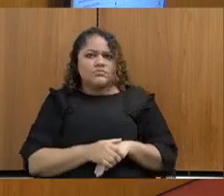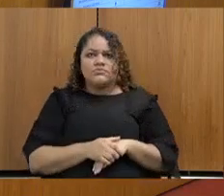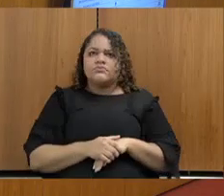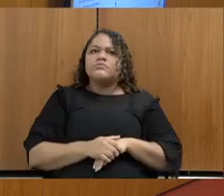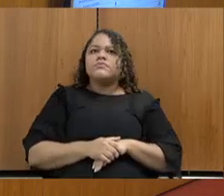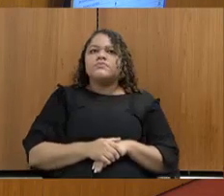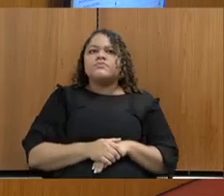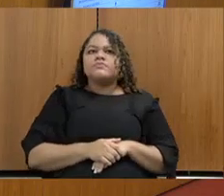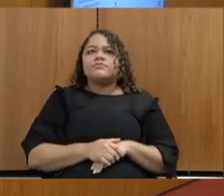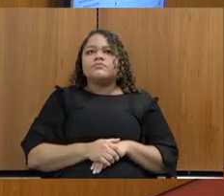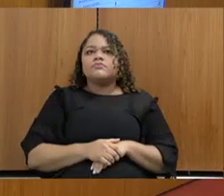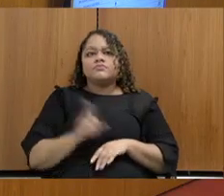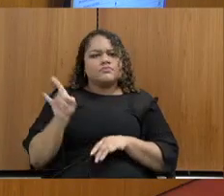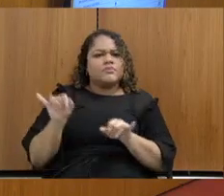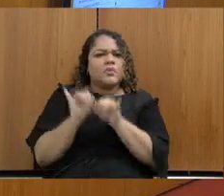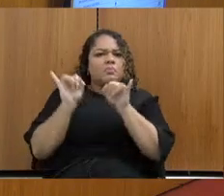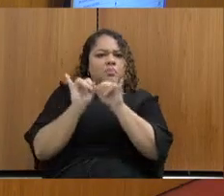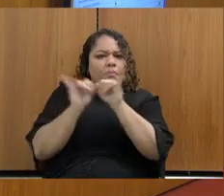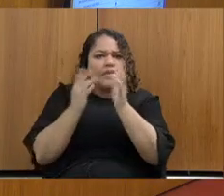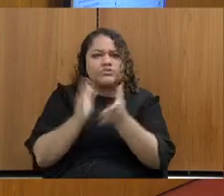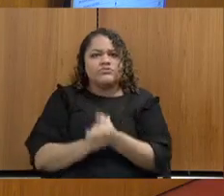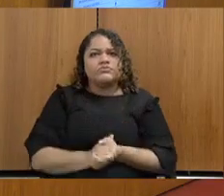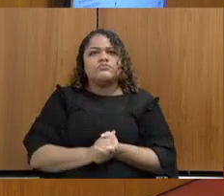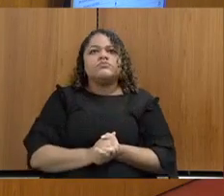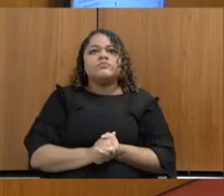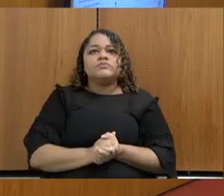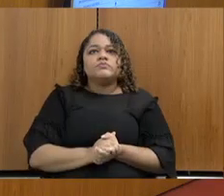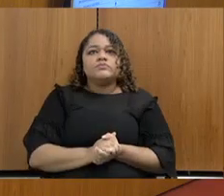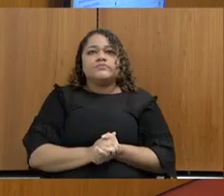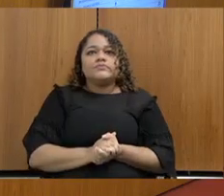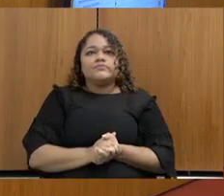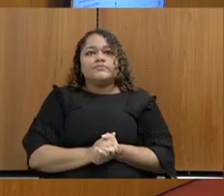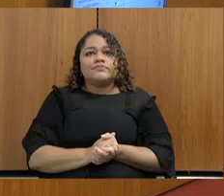Não, isso é bobagem, isso é pilha à toa. Então assim,